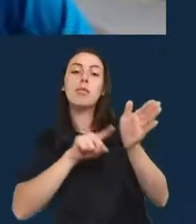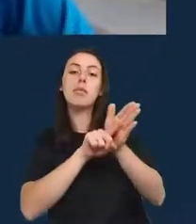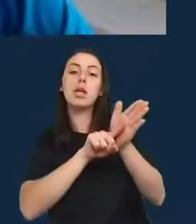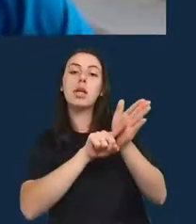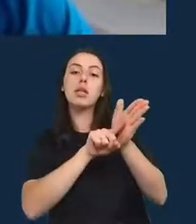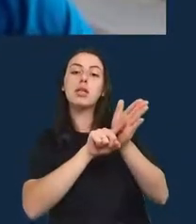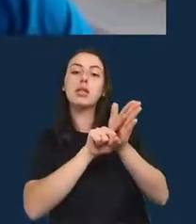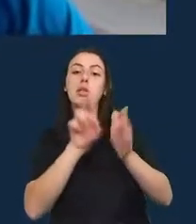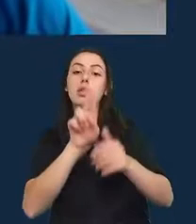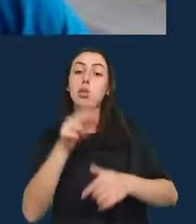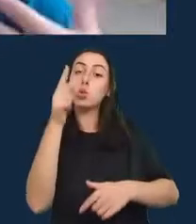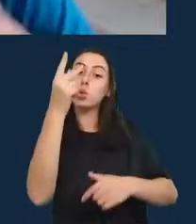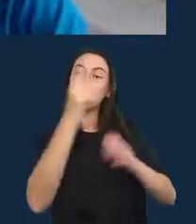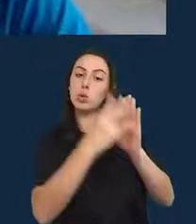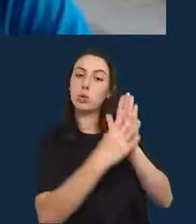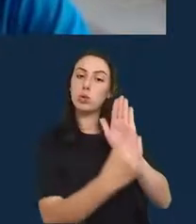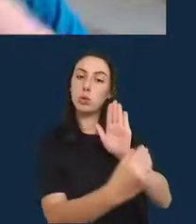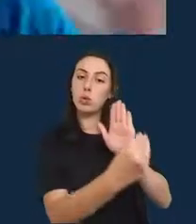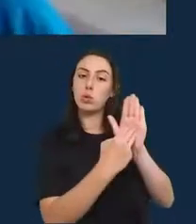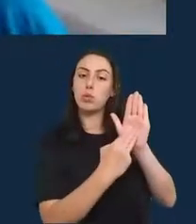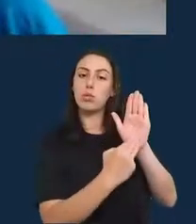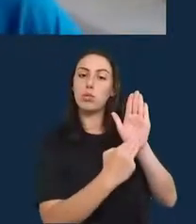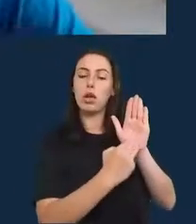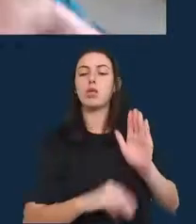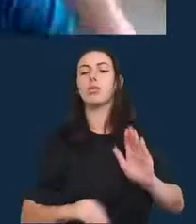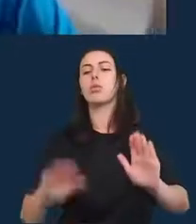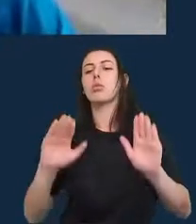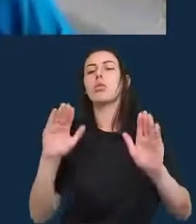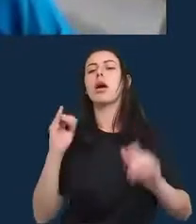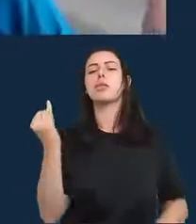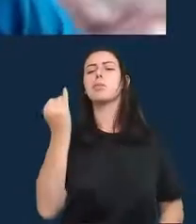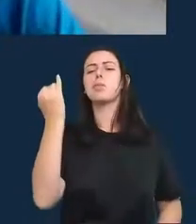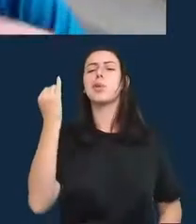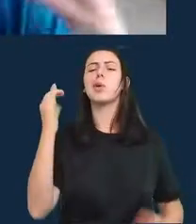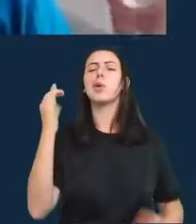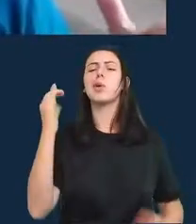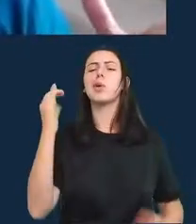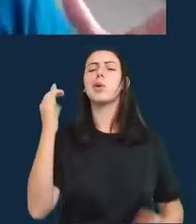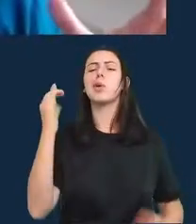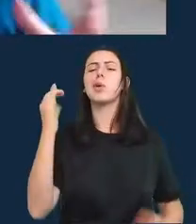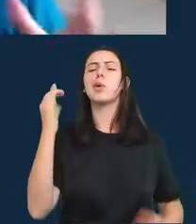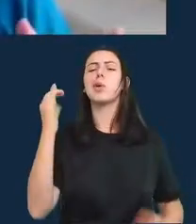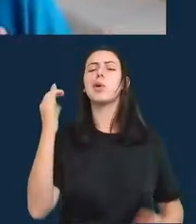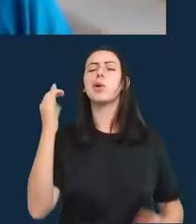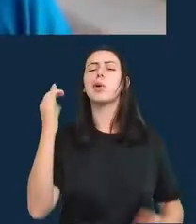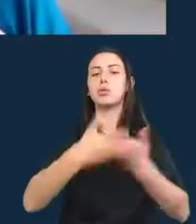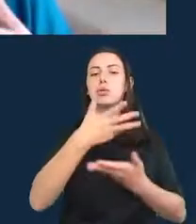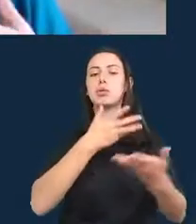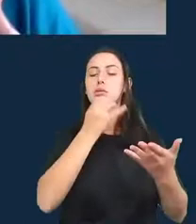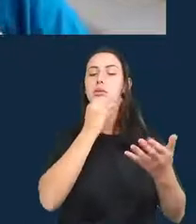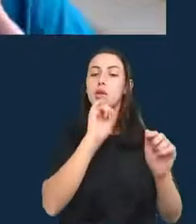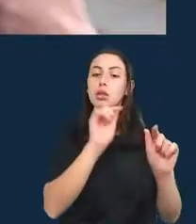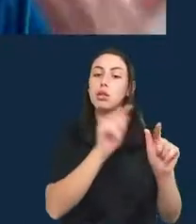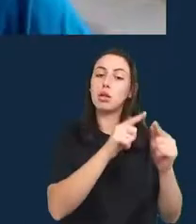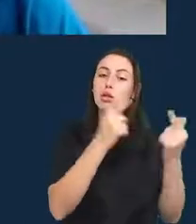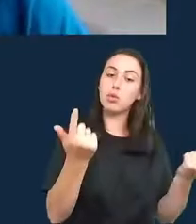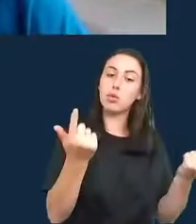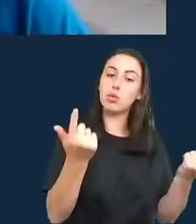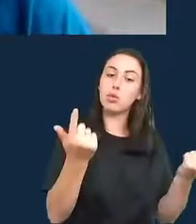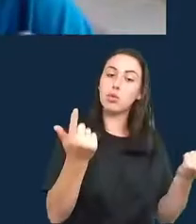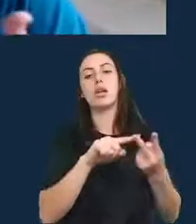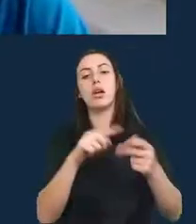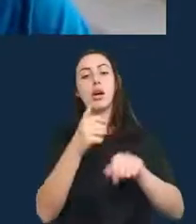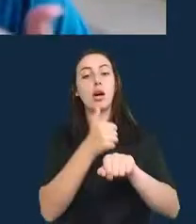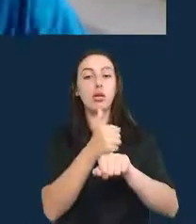Qual a importância que você acha dessa colaboração entre as redações, os jornalistas entre todos os